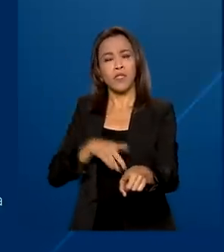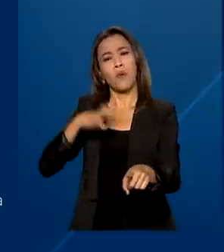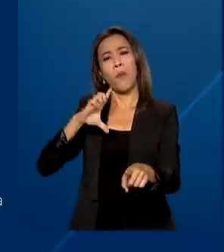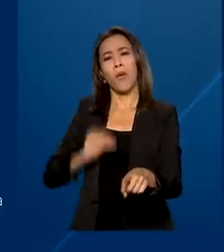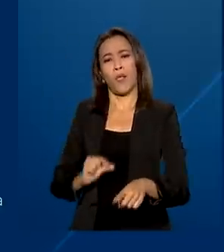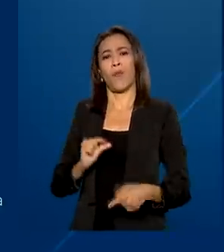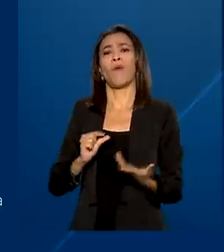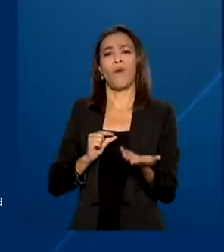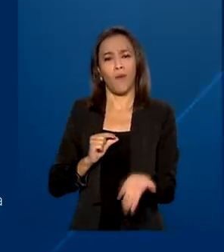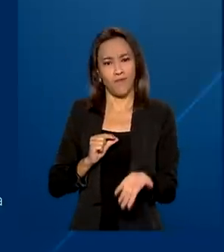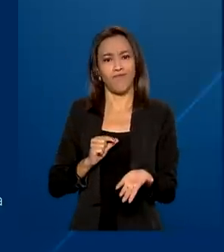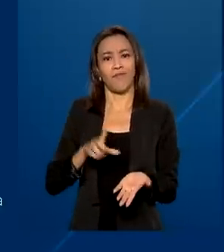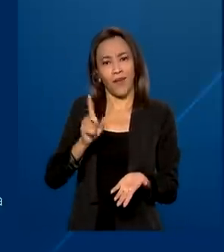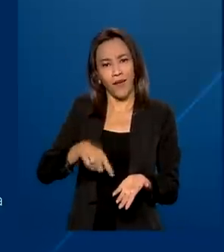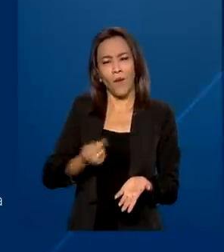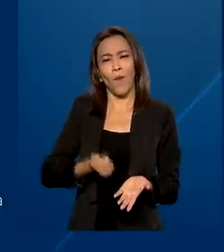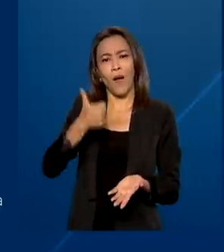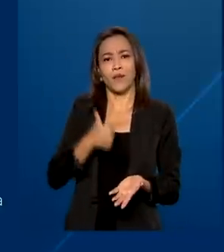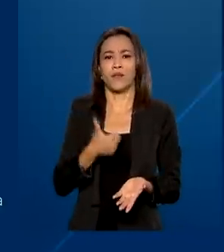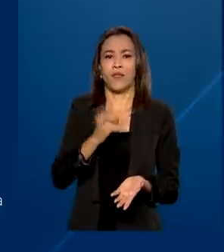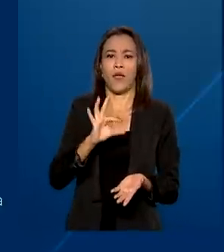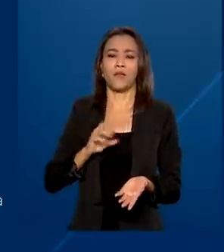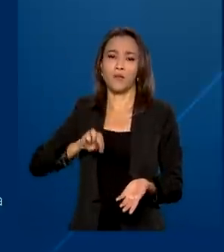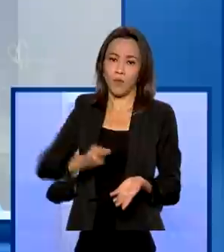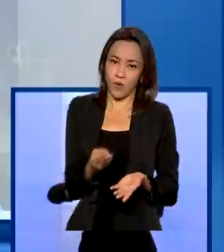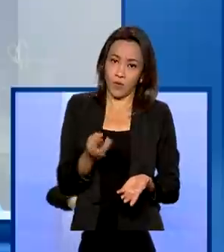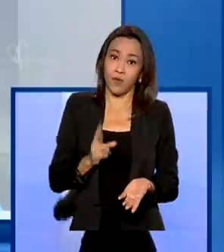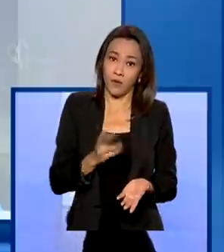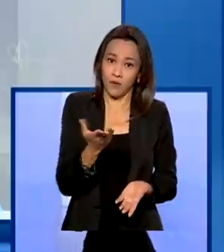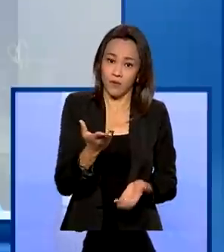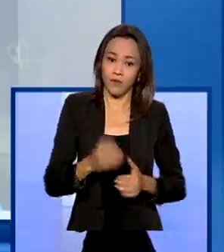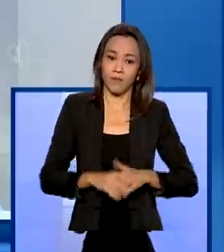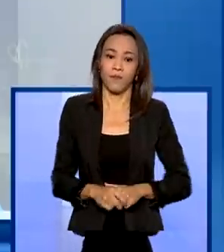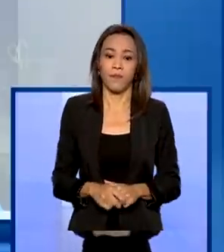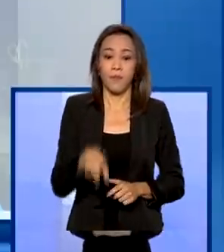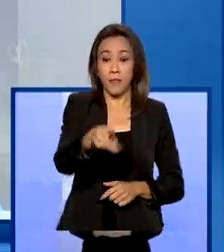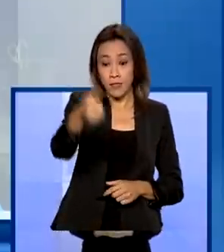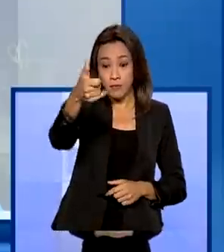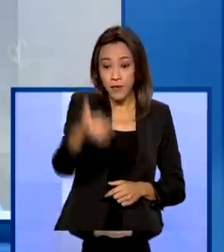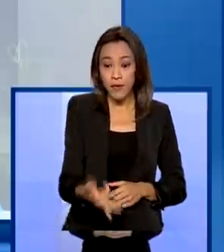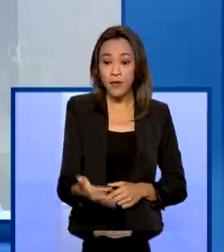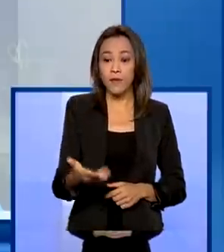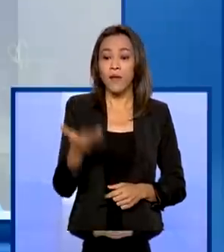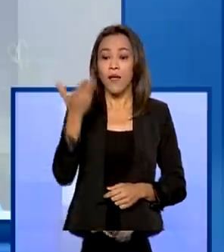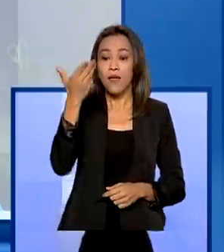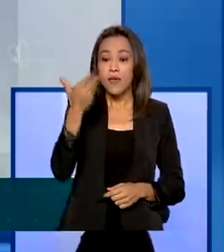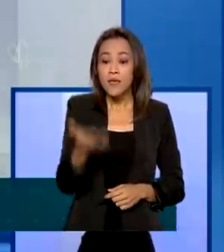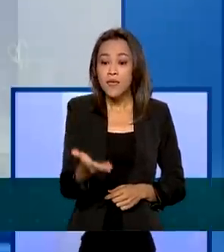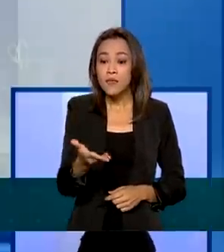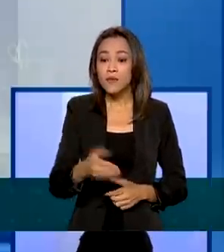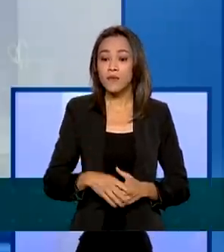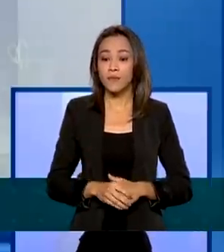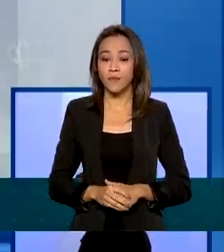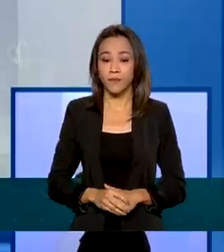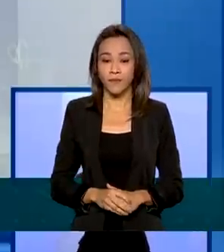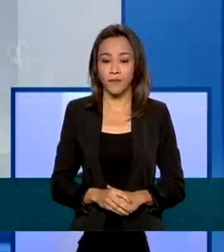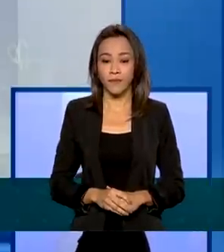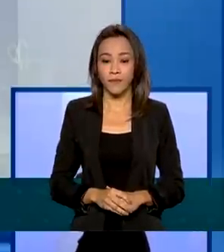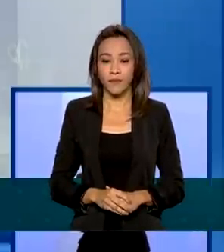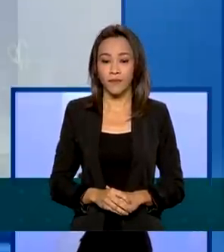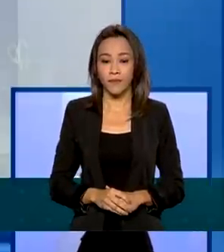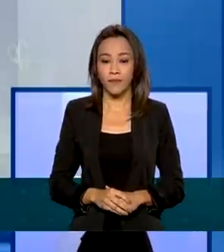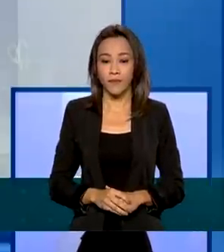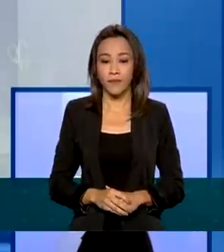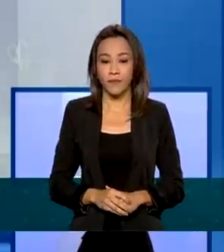a menor remuneração no valor, quase R$ 10 milhões. Essa é a contribuição do setor elétrico para a retomada da